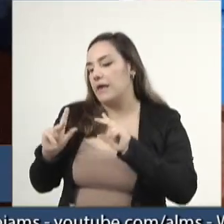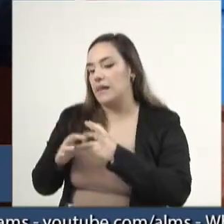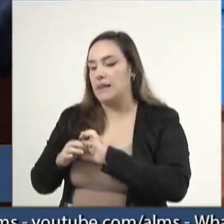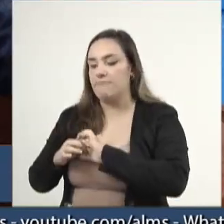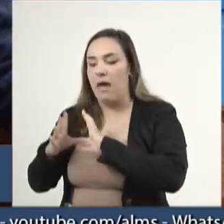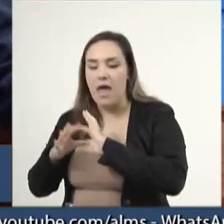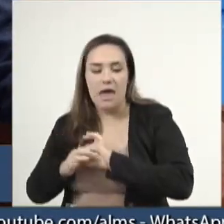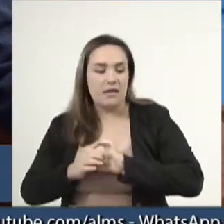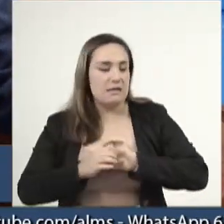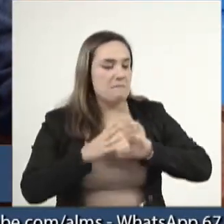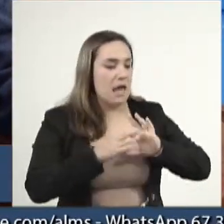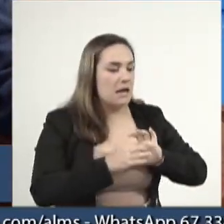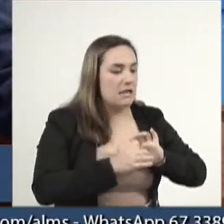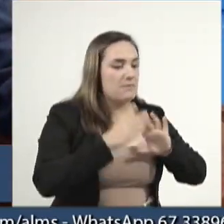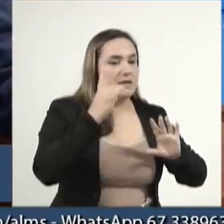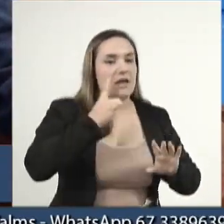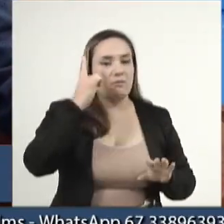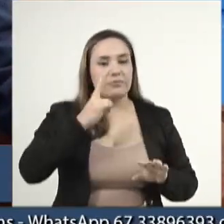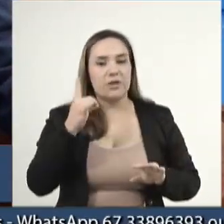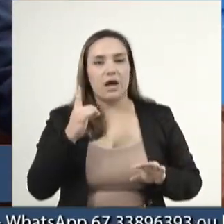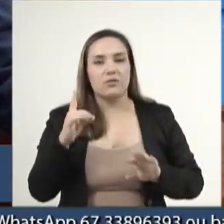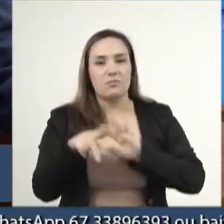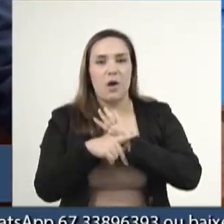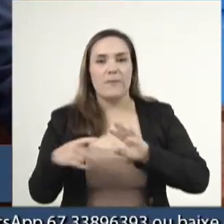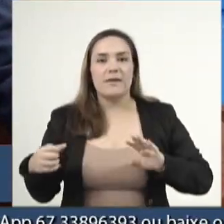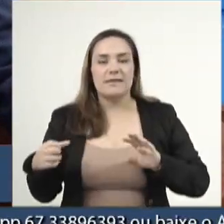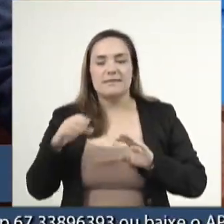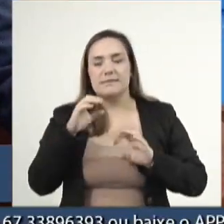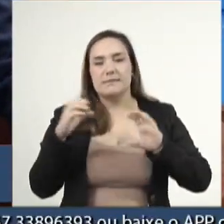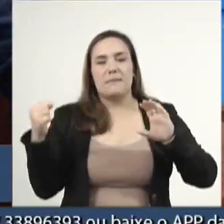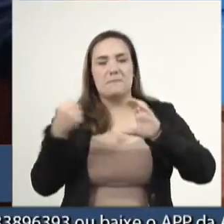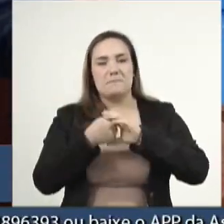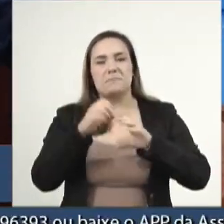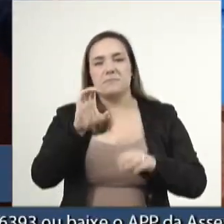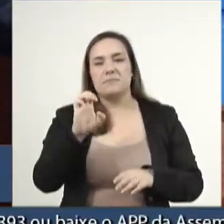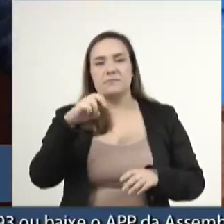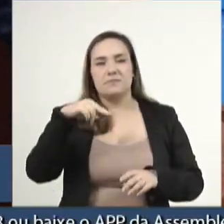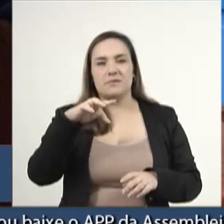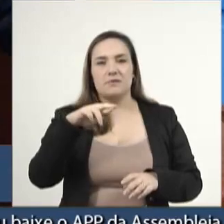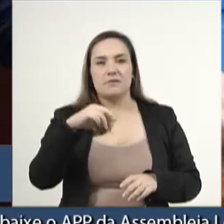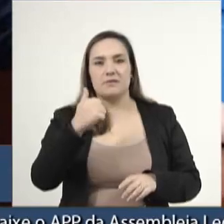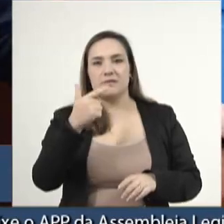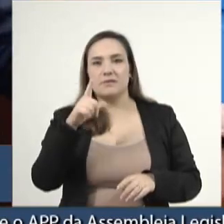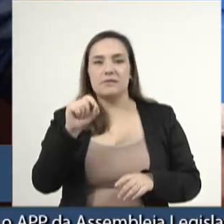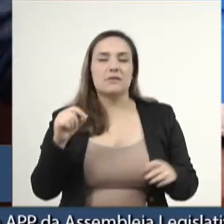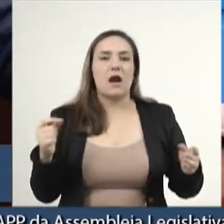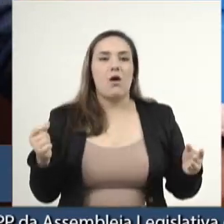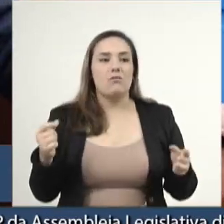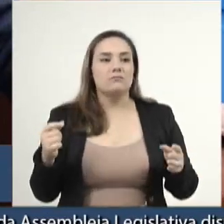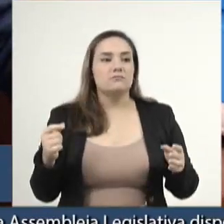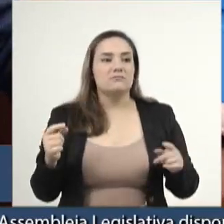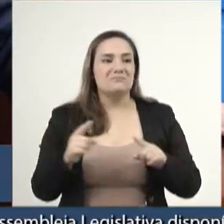deputados do Centrão, e eles não votam com o governo.